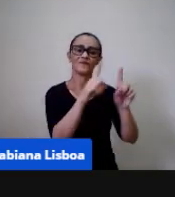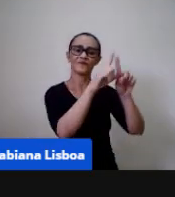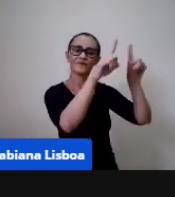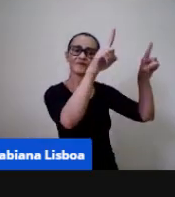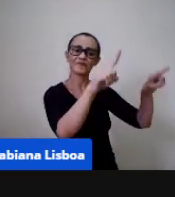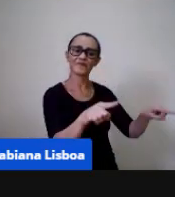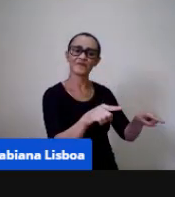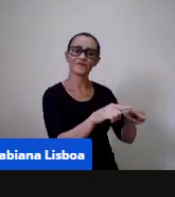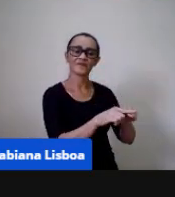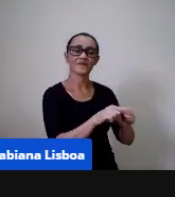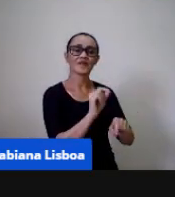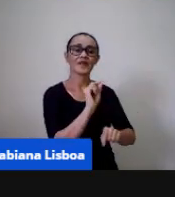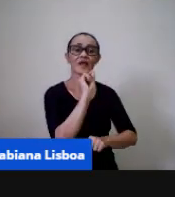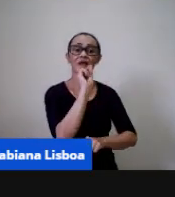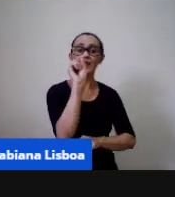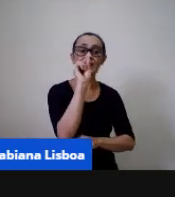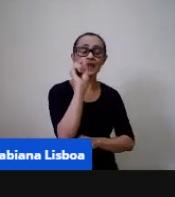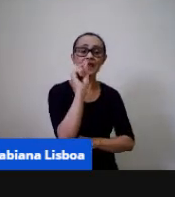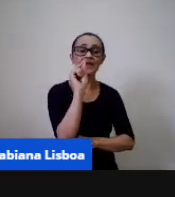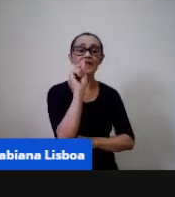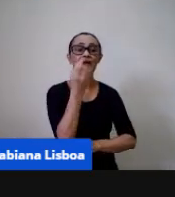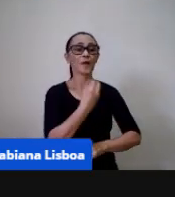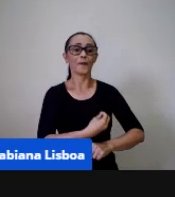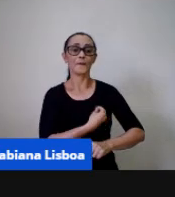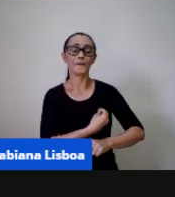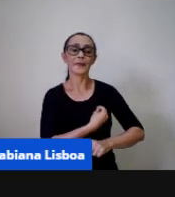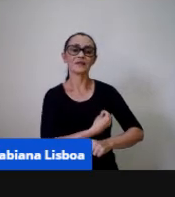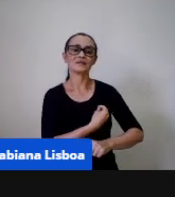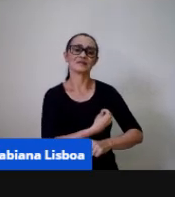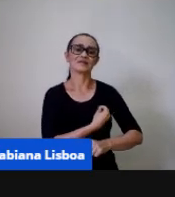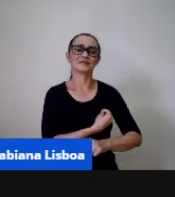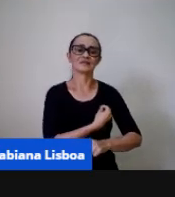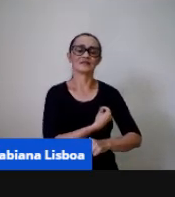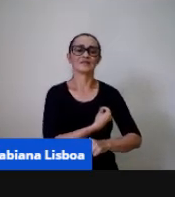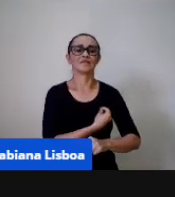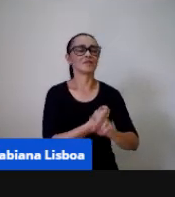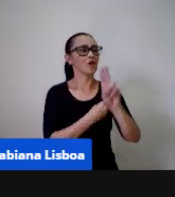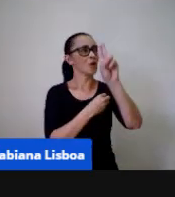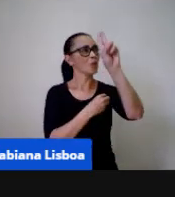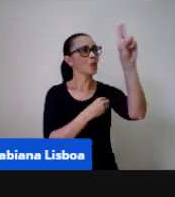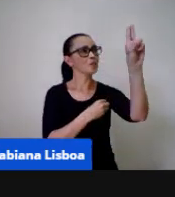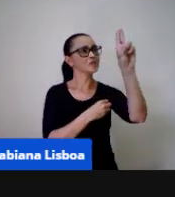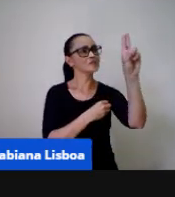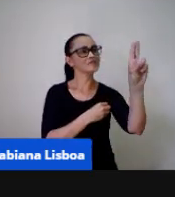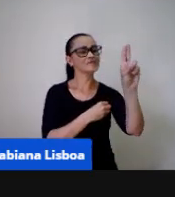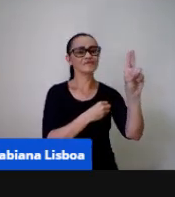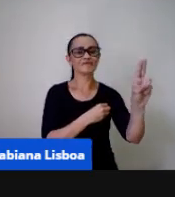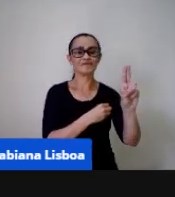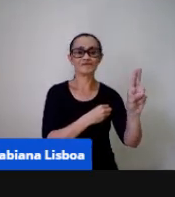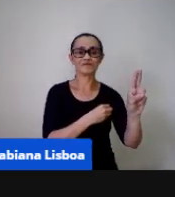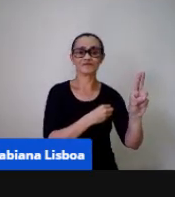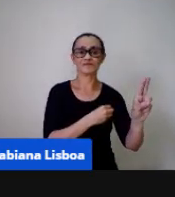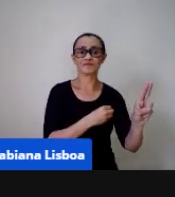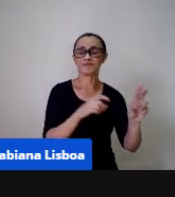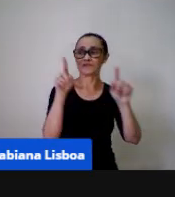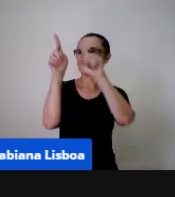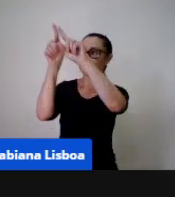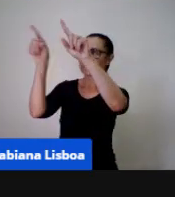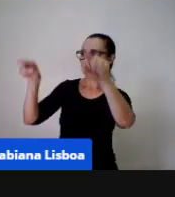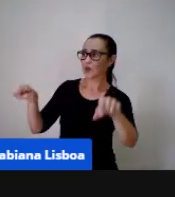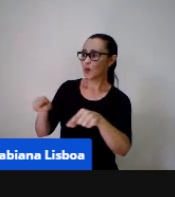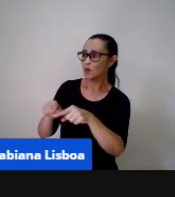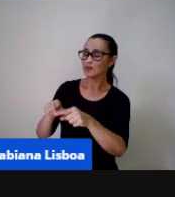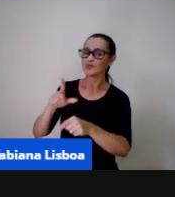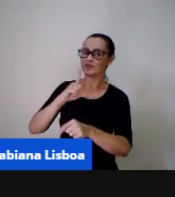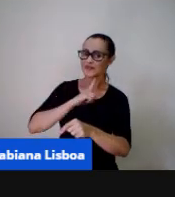vieram né? aquele quadro de chamada onde a criança coloca o seu nome lá o hoje teremos que é aquele quadro da rotina